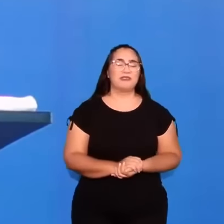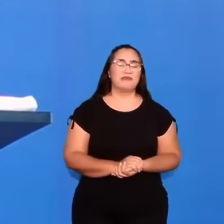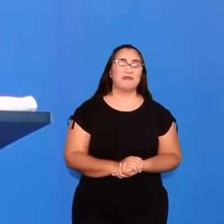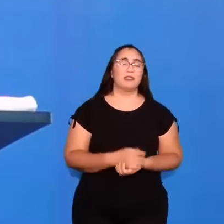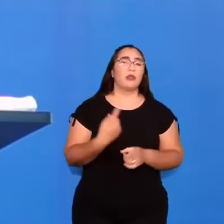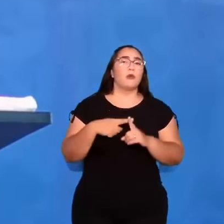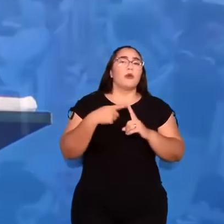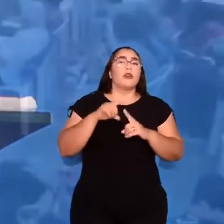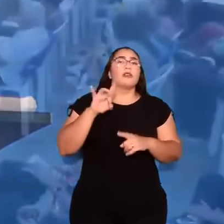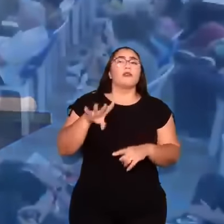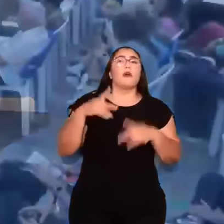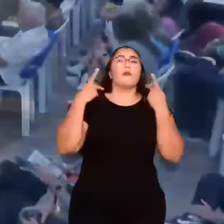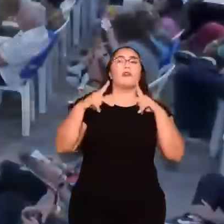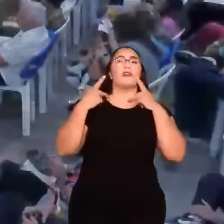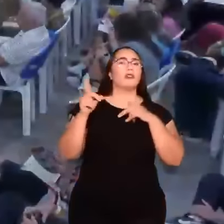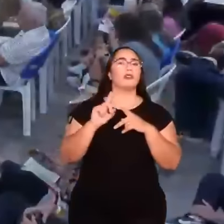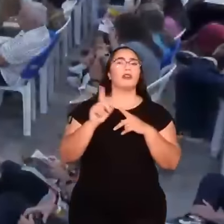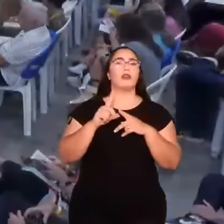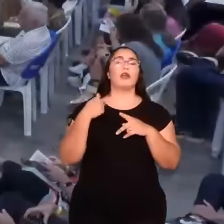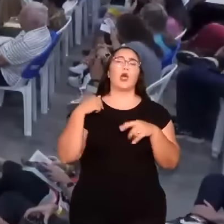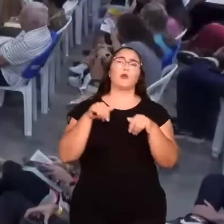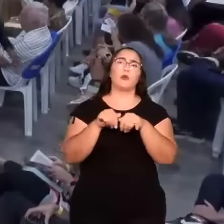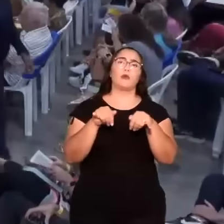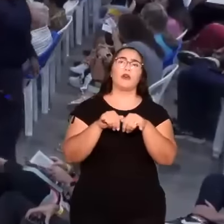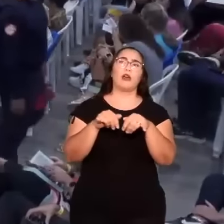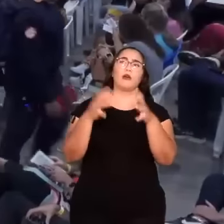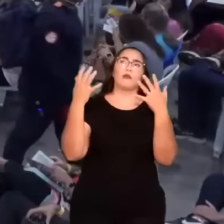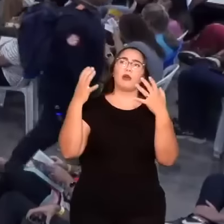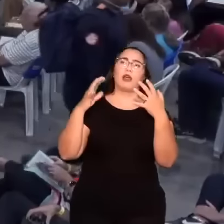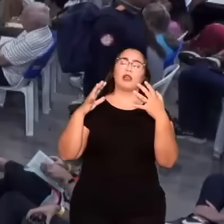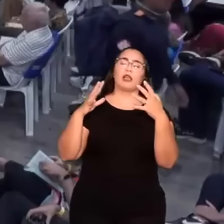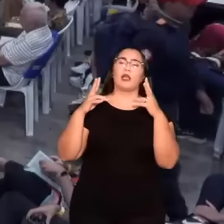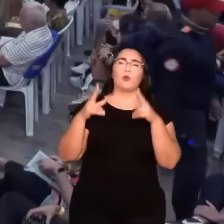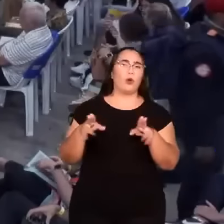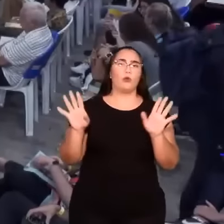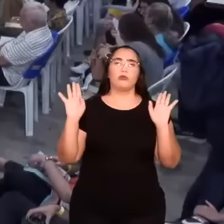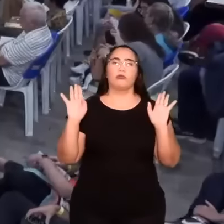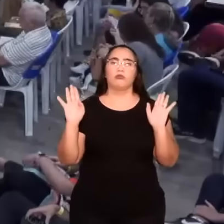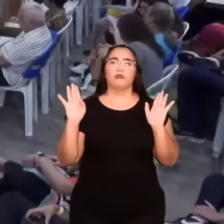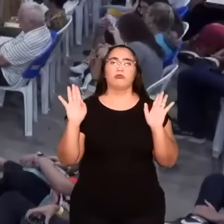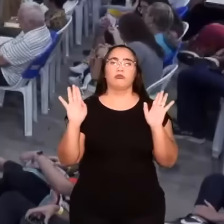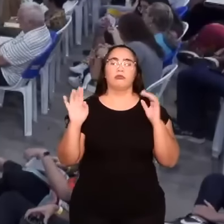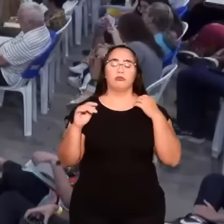Porque não é só aqui pregando não, é no supermercado, é tomando banho, tudo assim, é desse jeito.